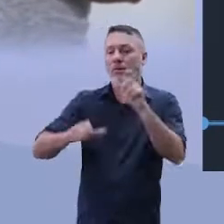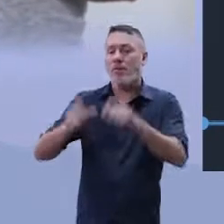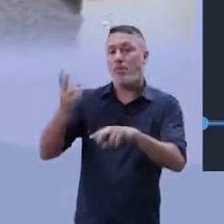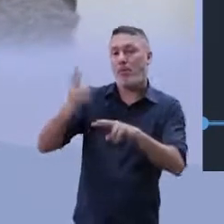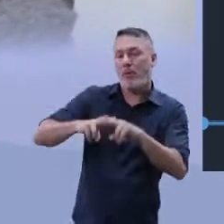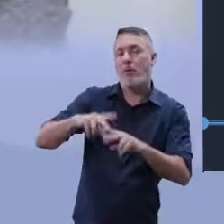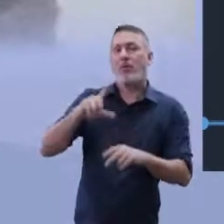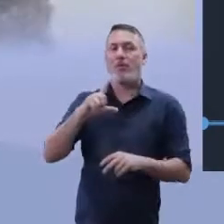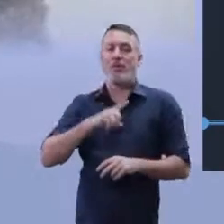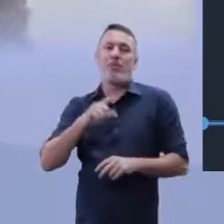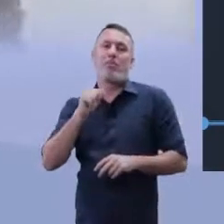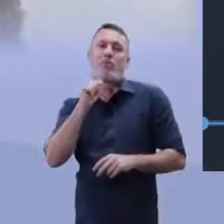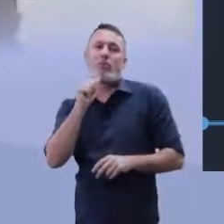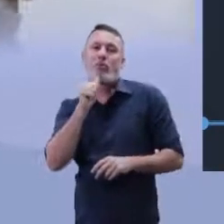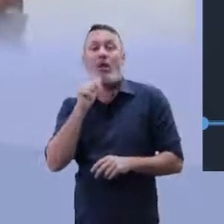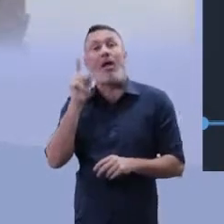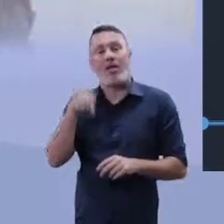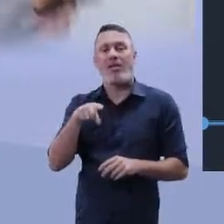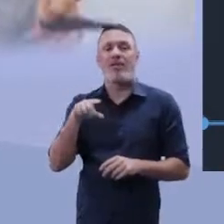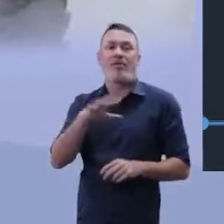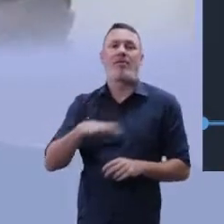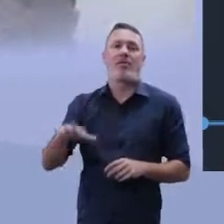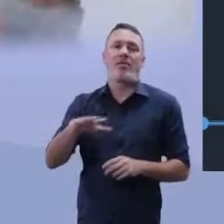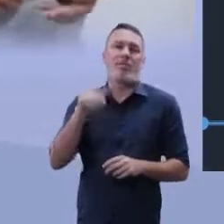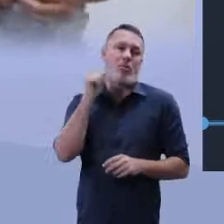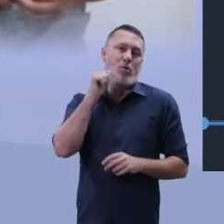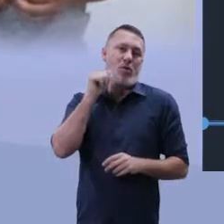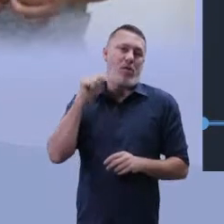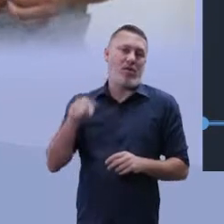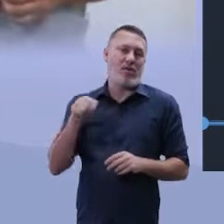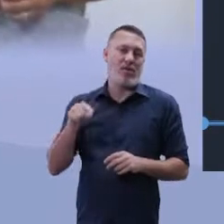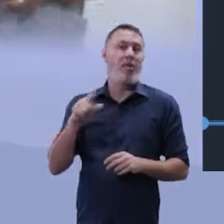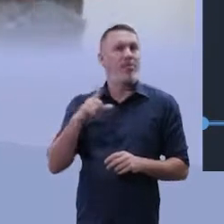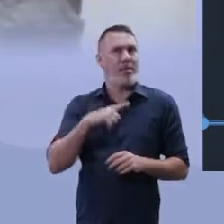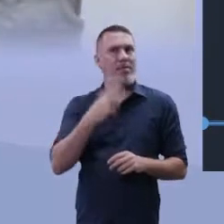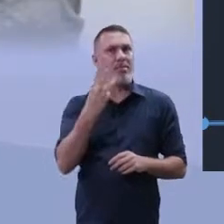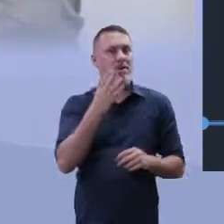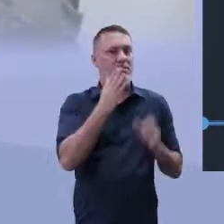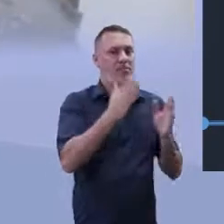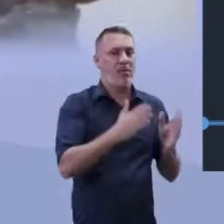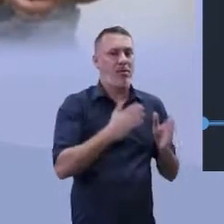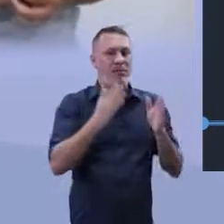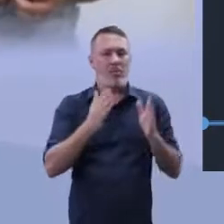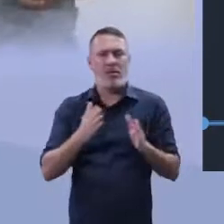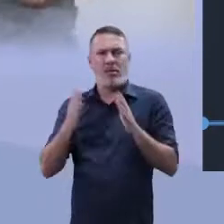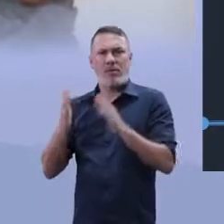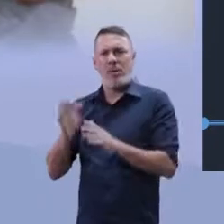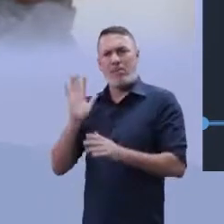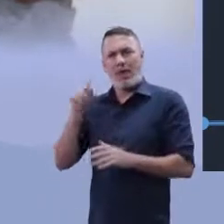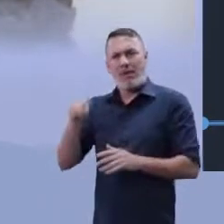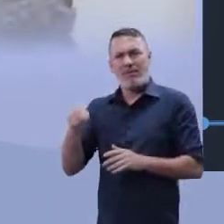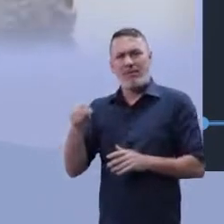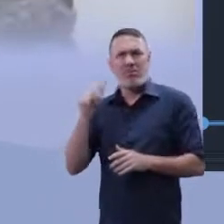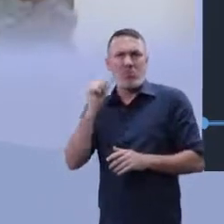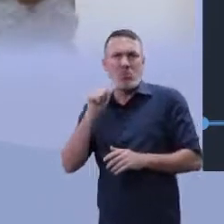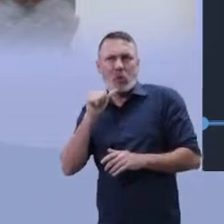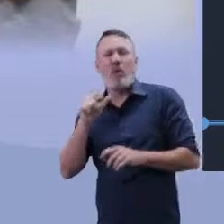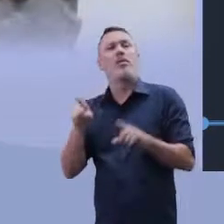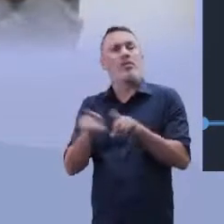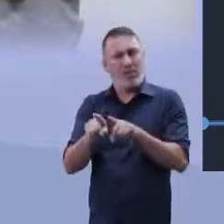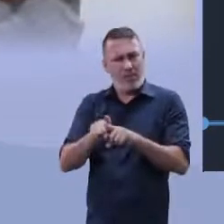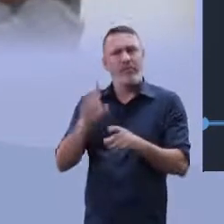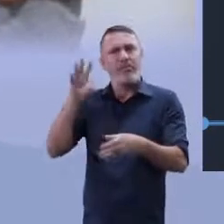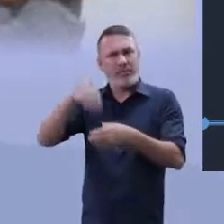Mestruam. Que às vezes, pensando que o seu livro está meio errado, a letra não. É um livro que retrata a situação